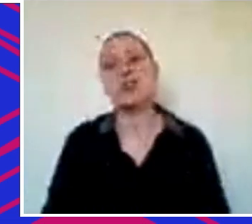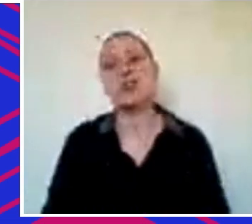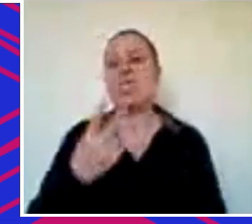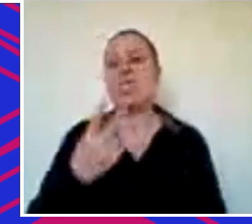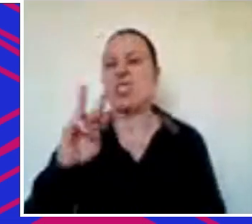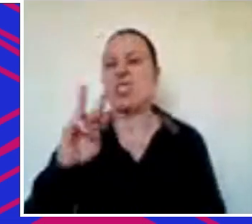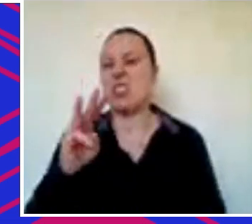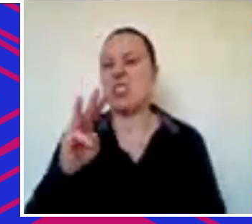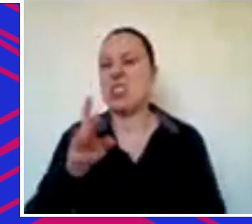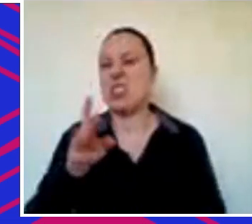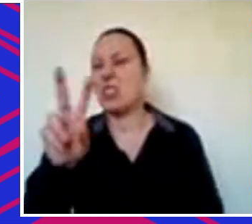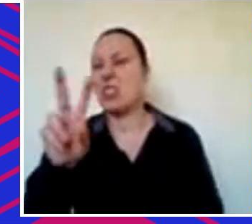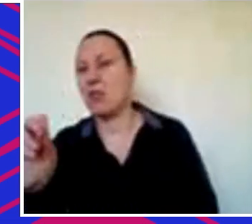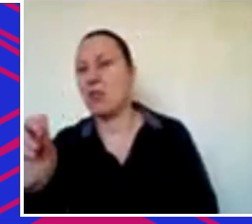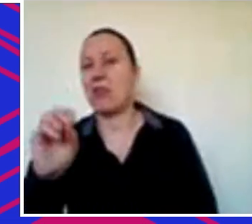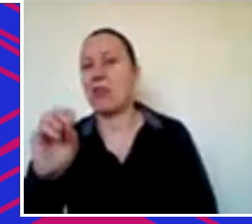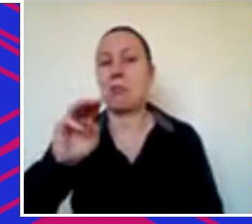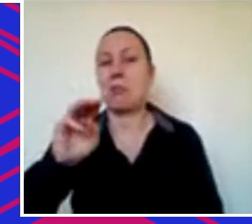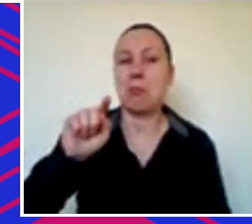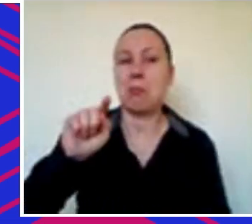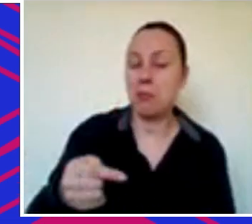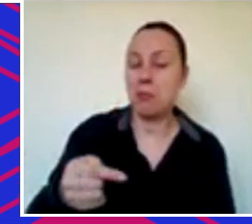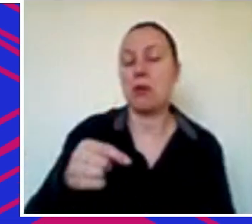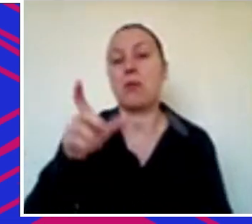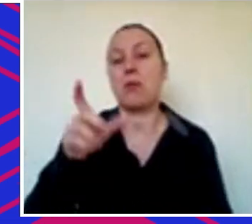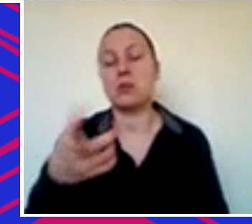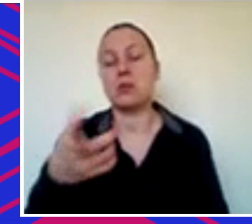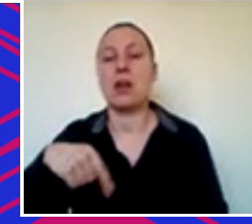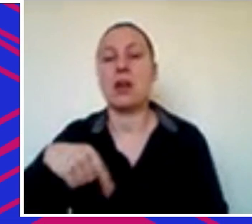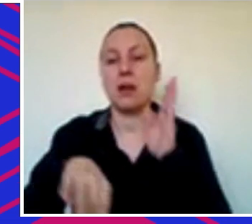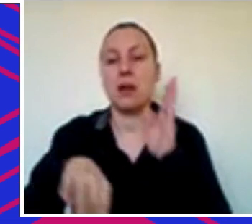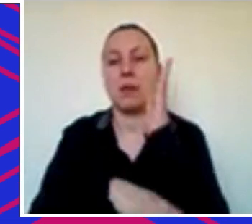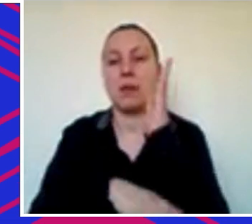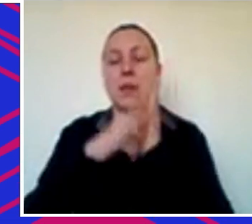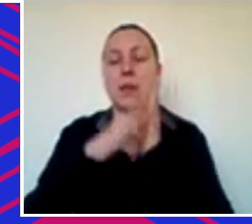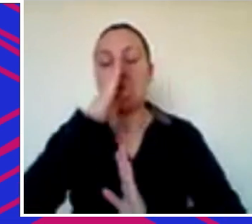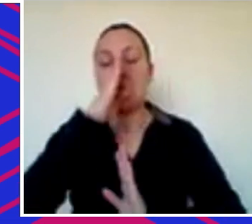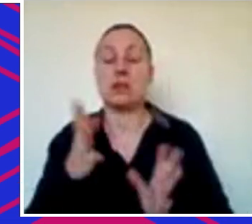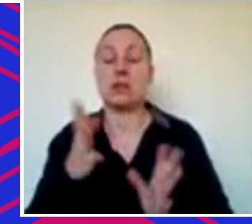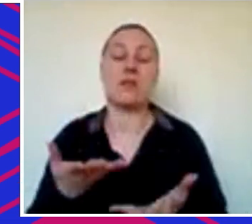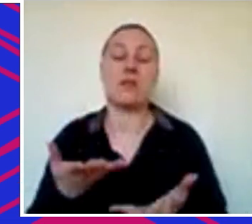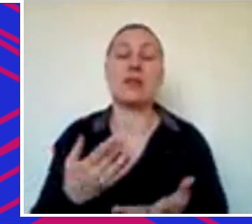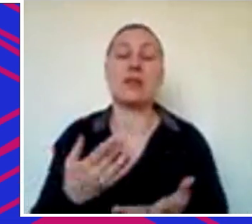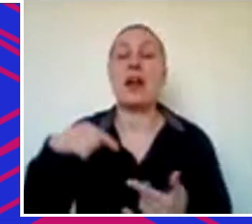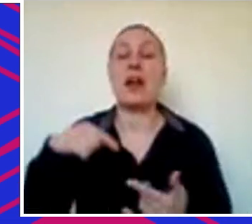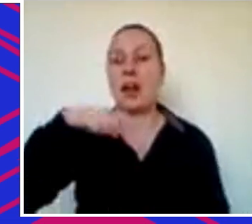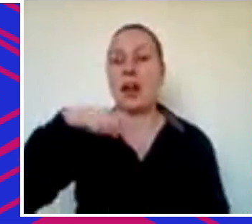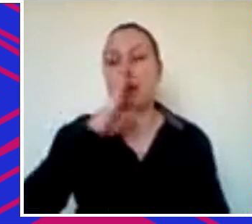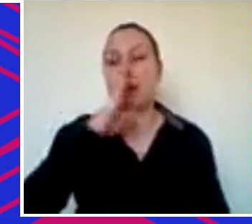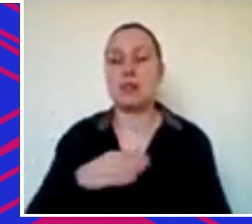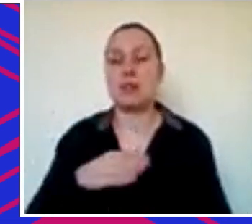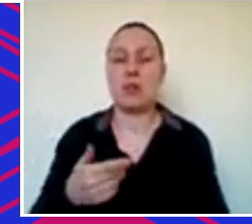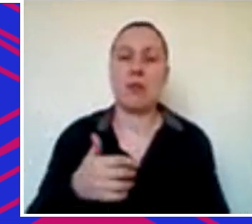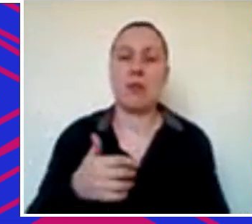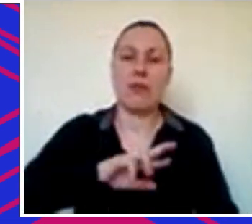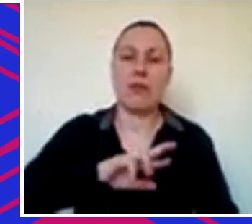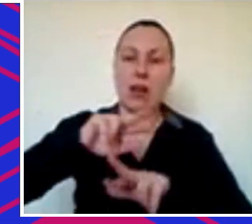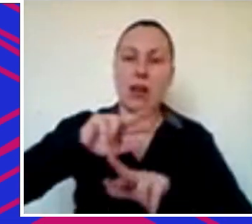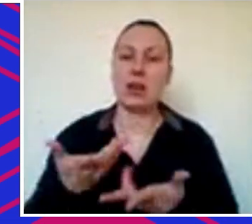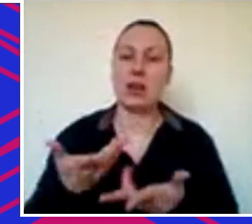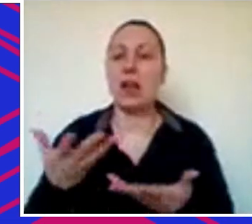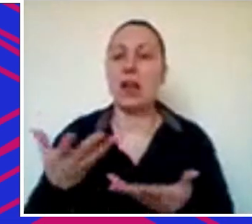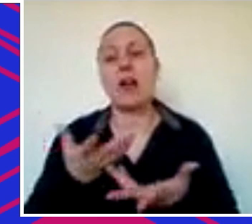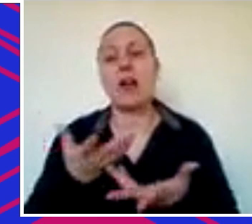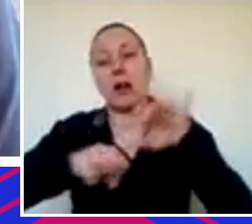apartamentos, estamos em 1.300 obras no Brasil, como eu disse antes, a companhia tem 400 pessoas. E aí, eu vou falar um pouco de captação e um pouco da